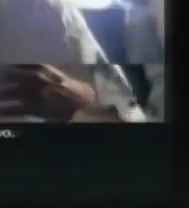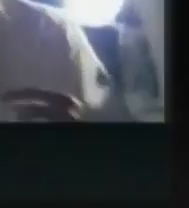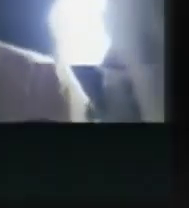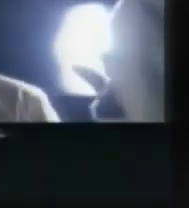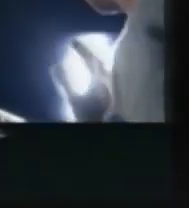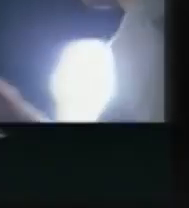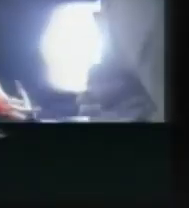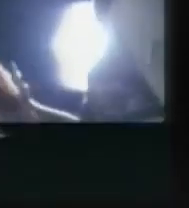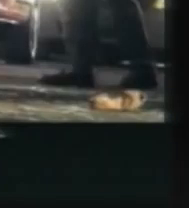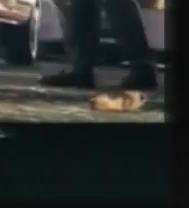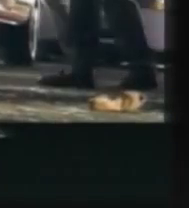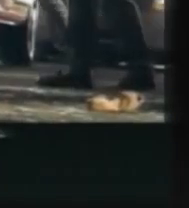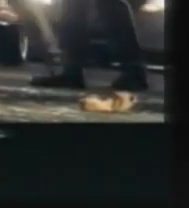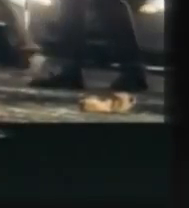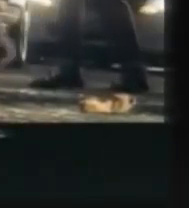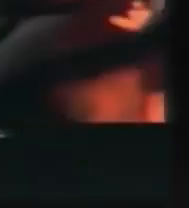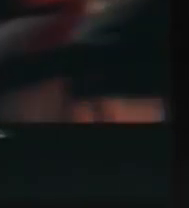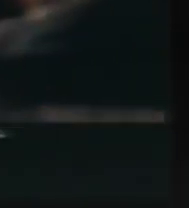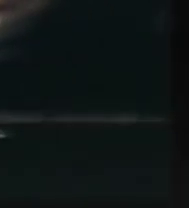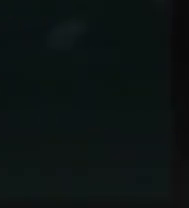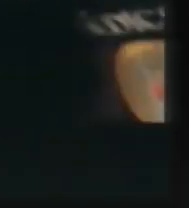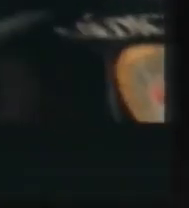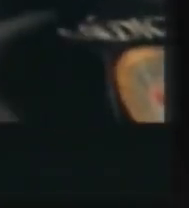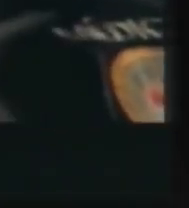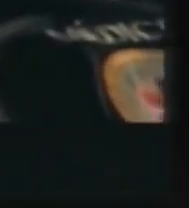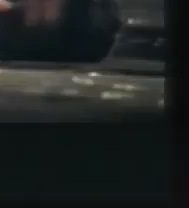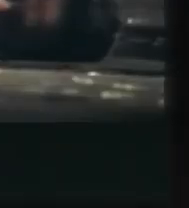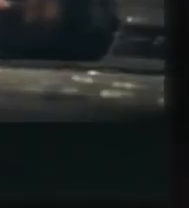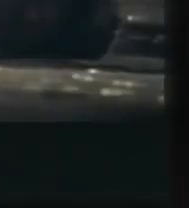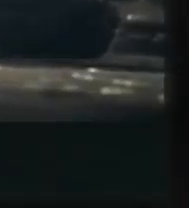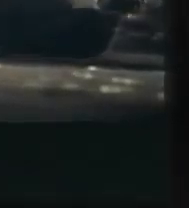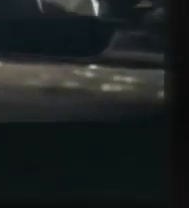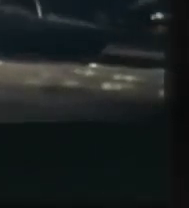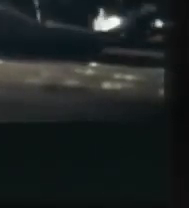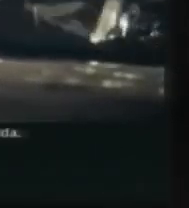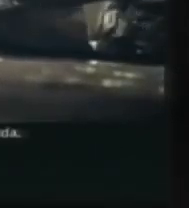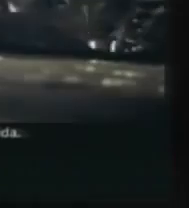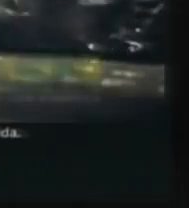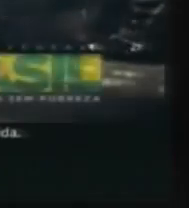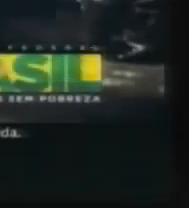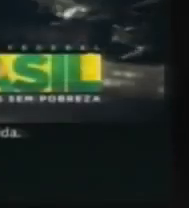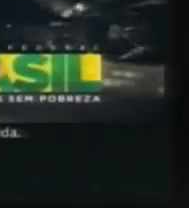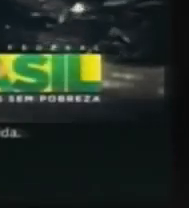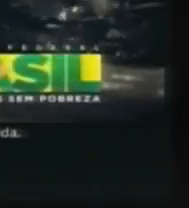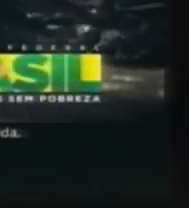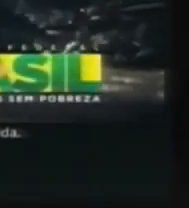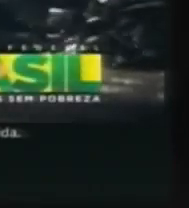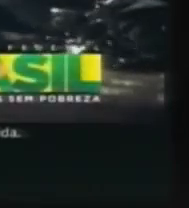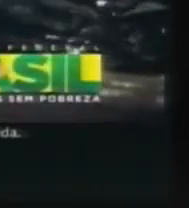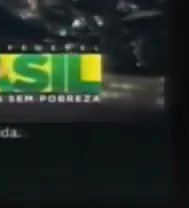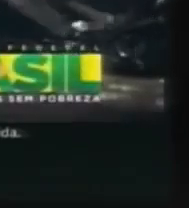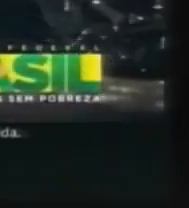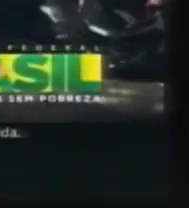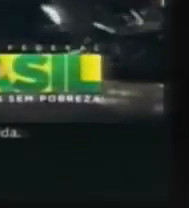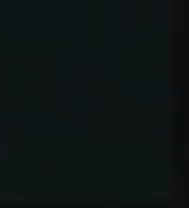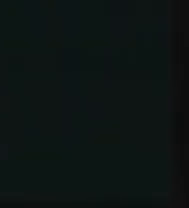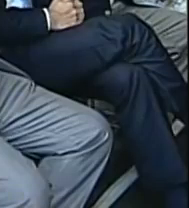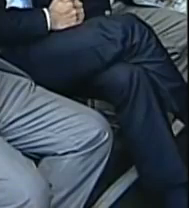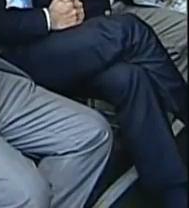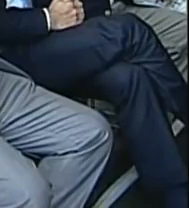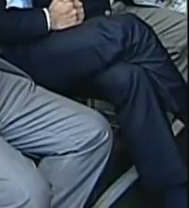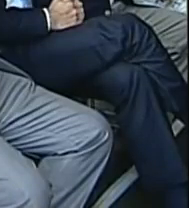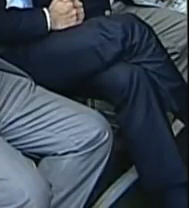Ano Novo. Não dê esse presente para sua família. Se beber, não dirija. Consciência no trânsito. Um pacto pela vida.